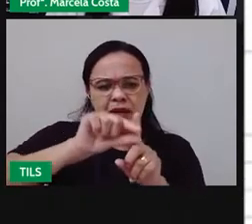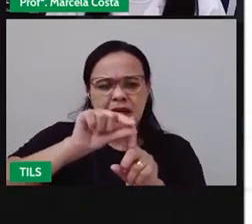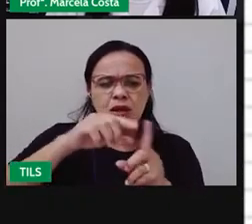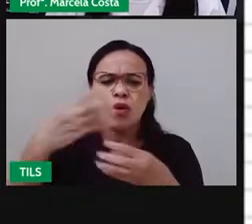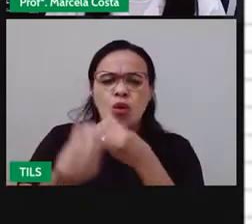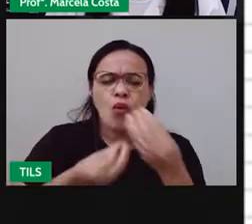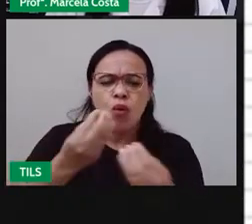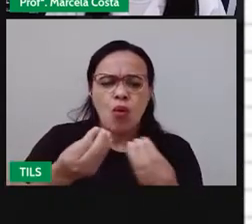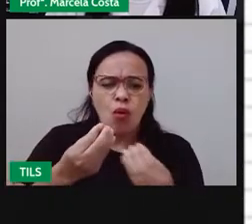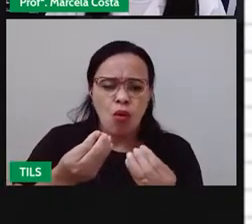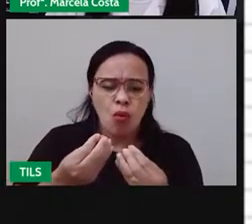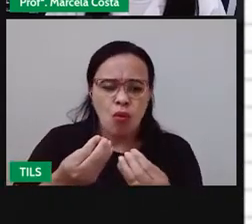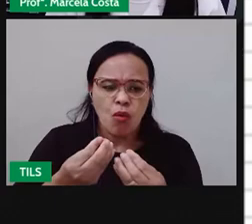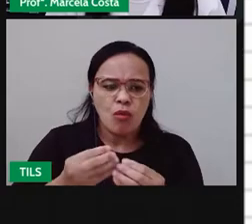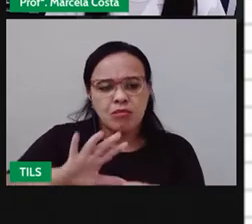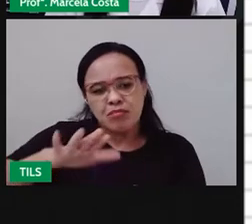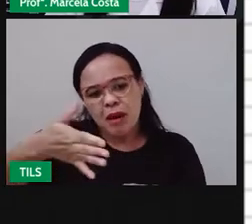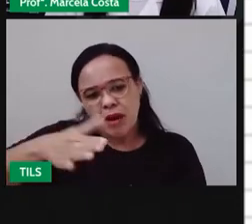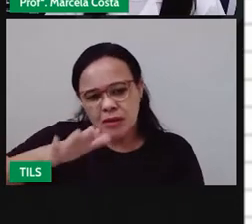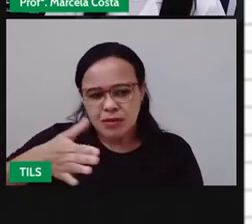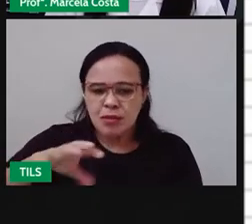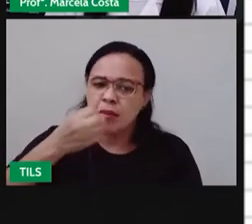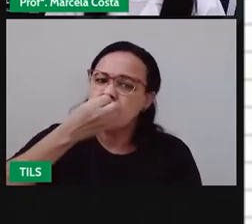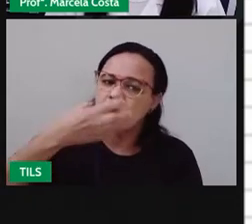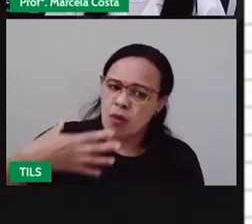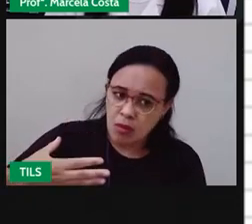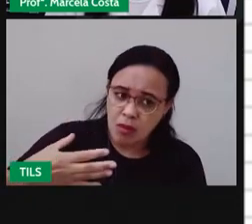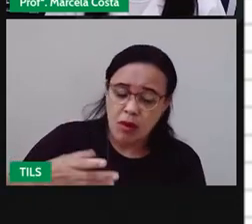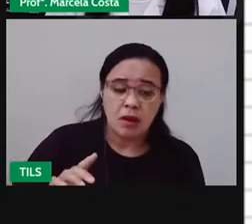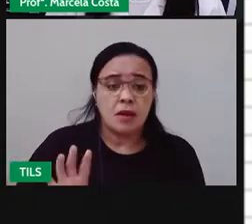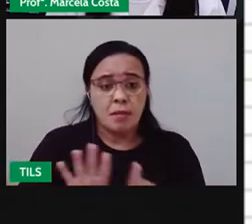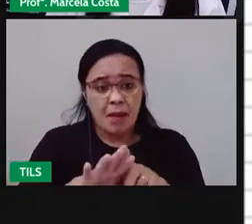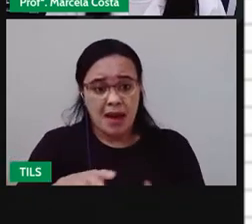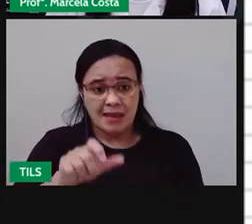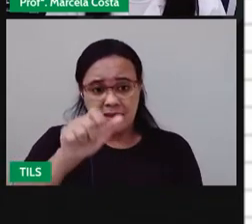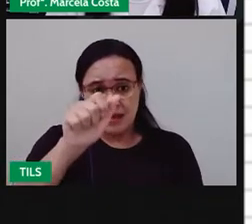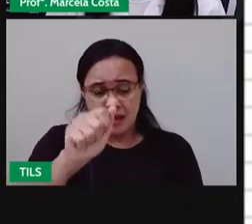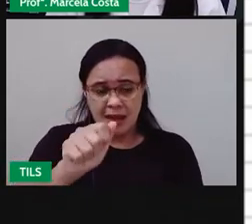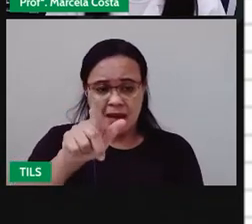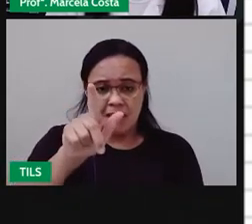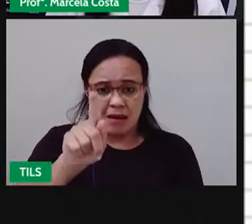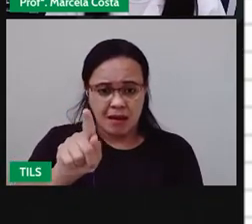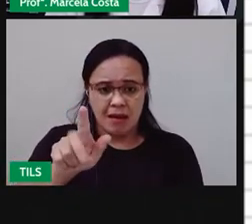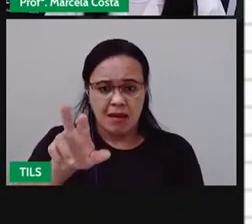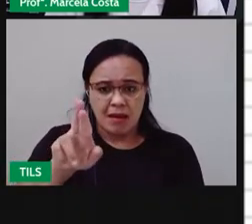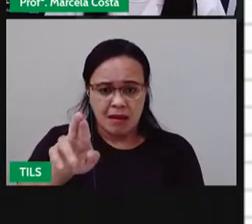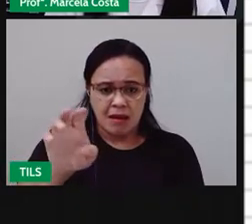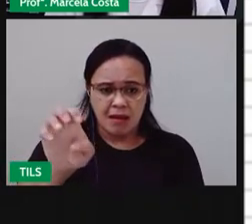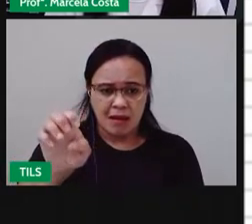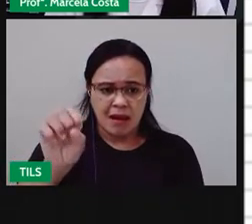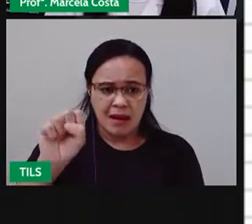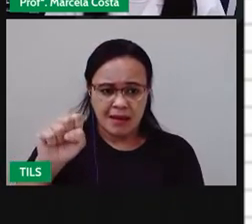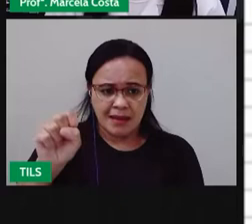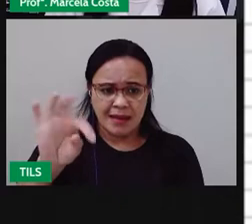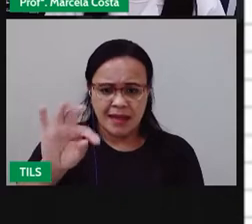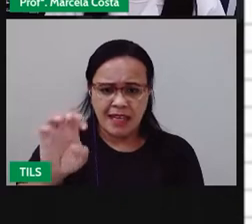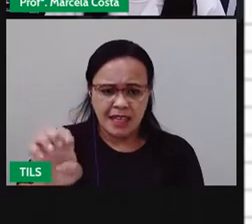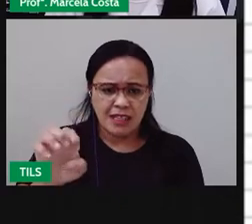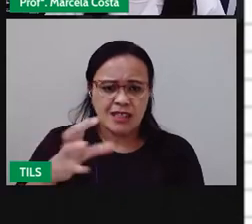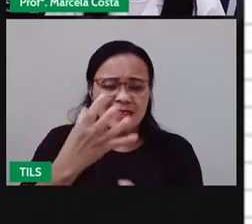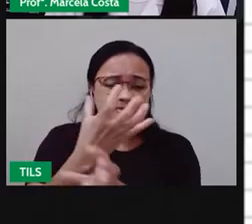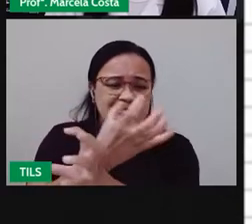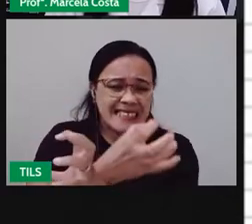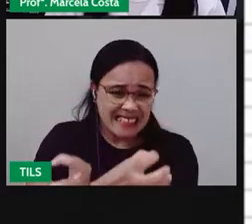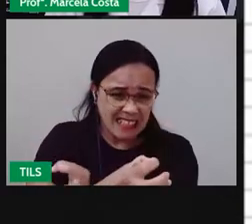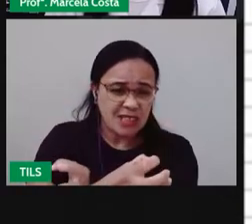amenas na região. O agreste está localizado em uma área de transição, com fragmentos da mata atlântica,